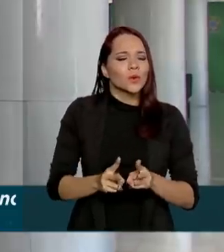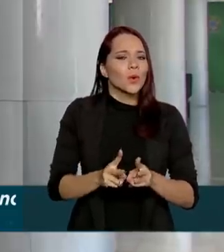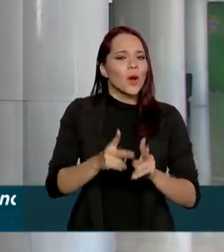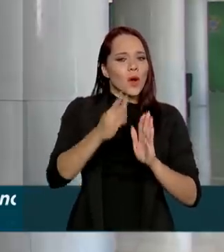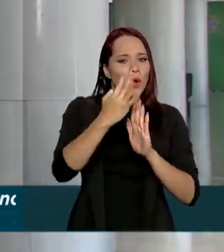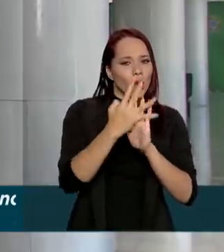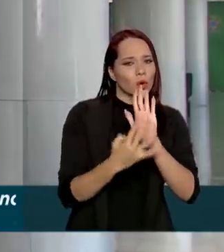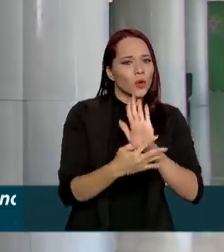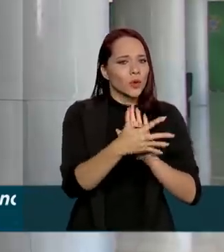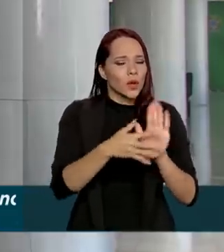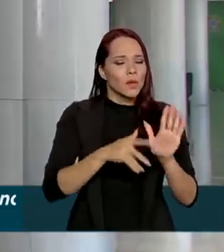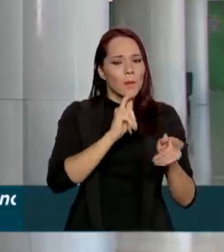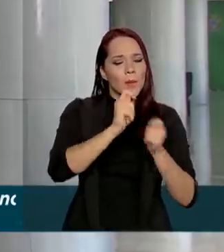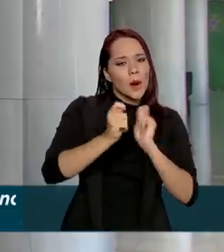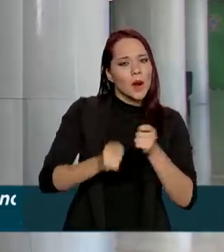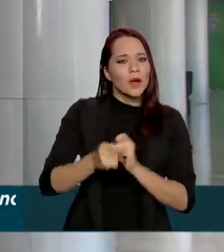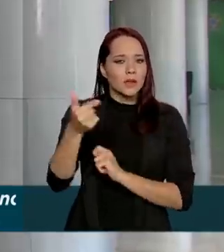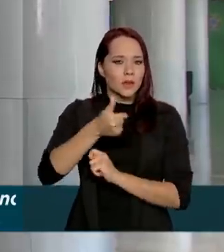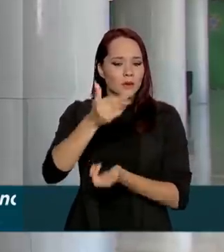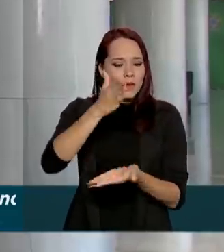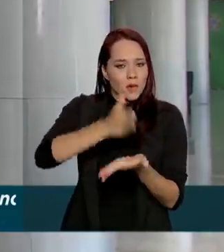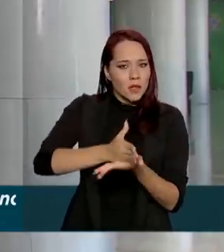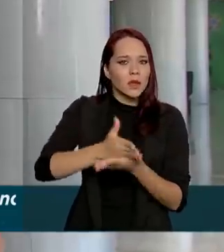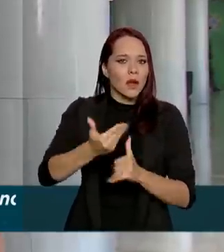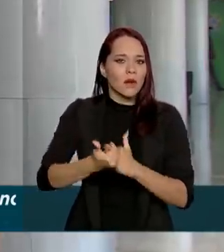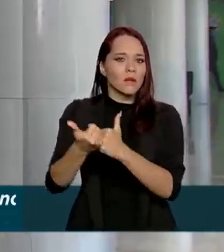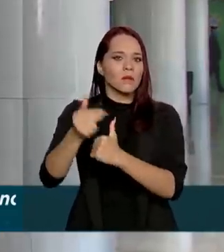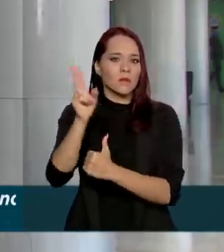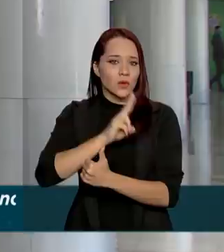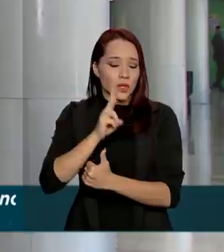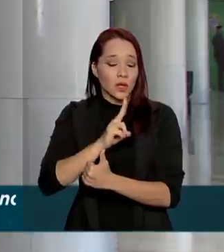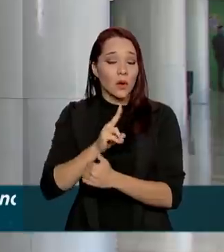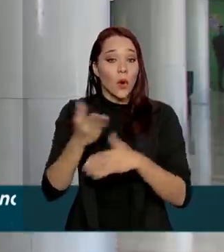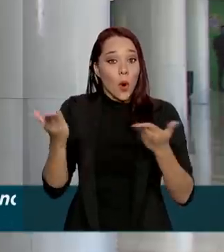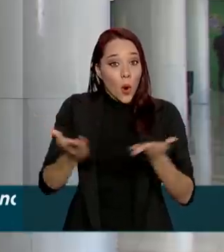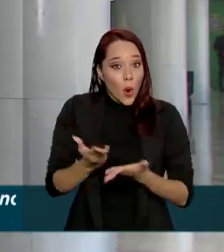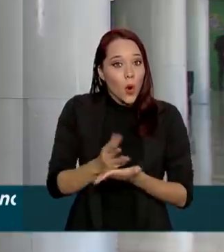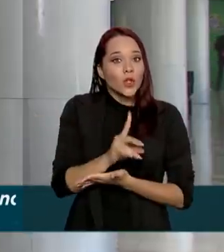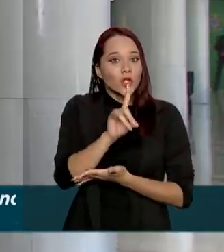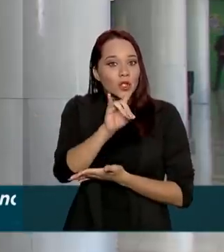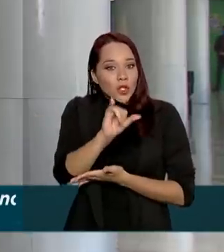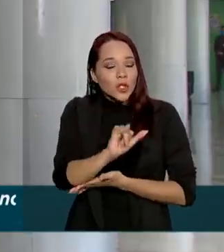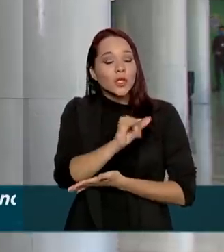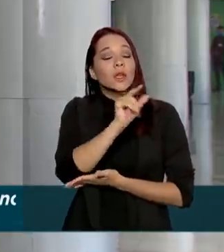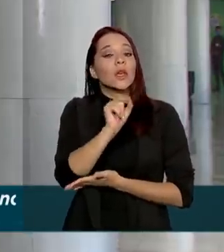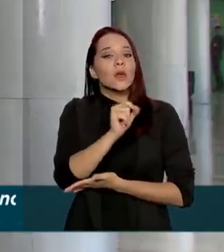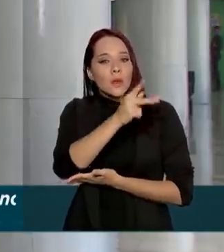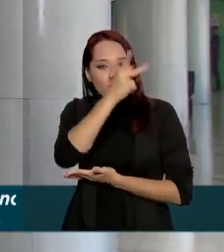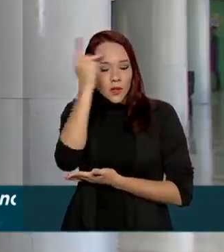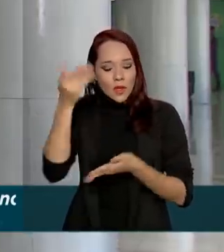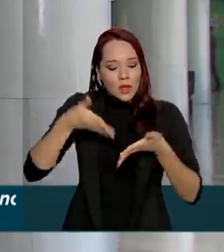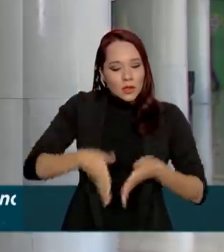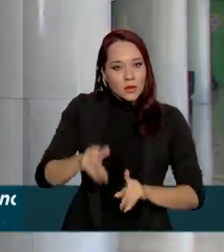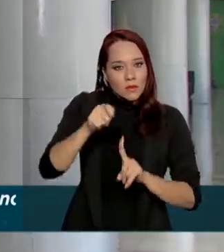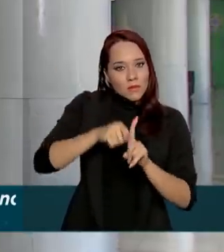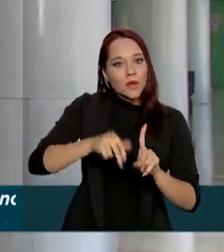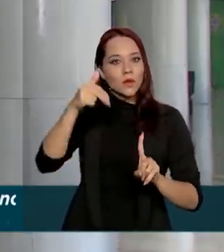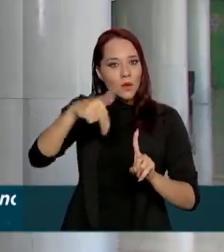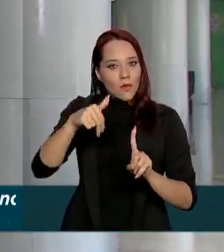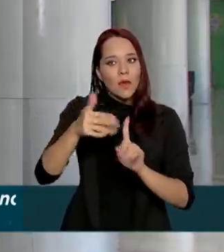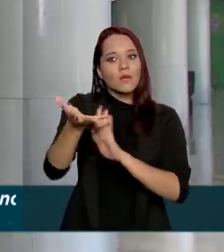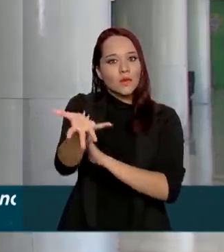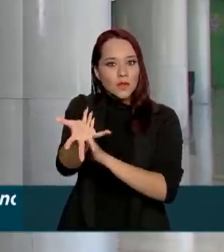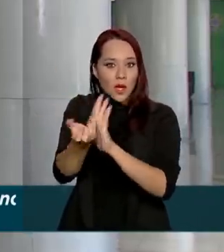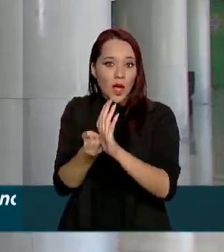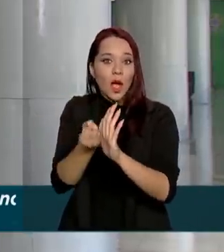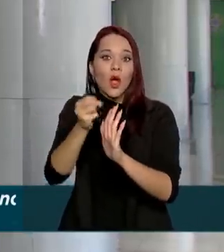cronograma de pagamento da segunda parcela do auxílio emergencial. Hoje é dia das pessoas que nasceram em novembro. Elas podem